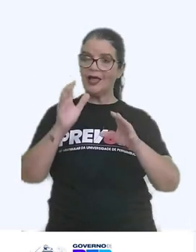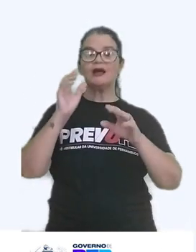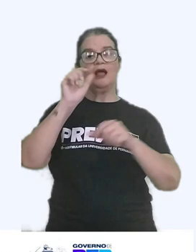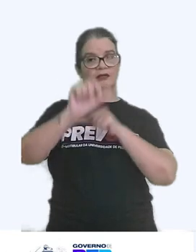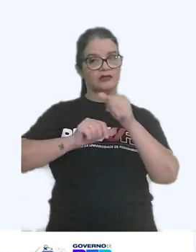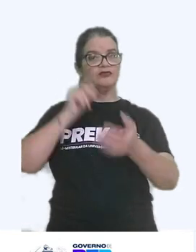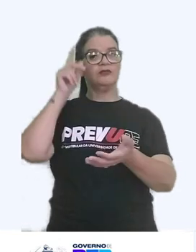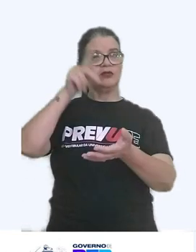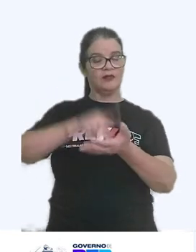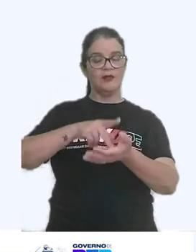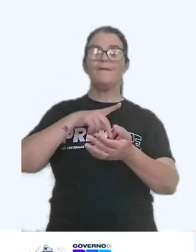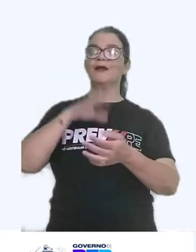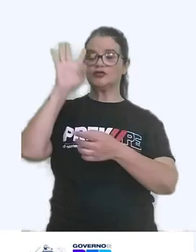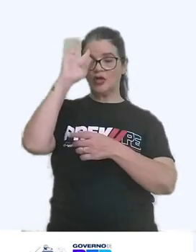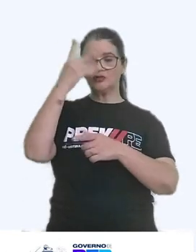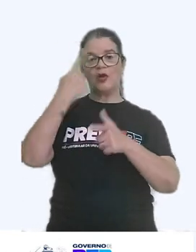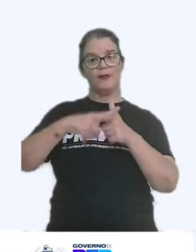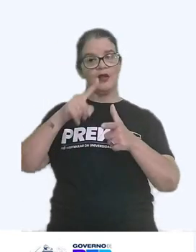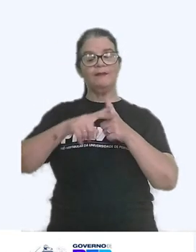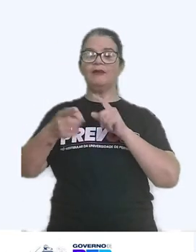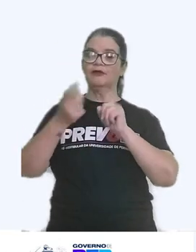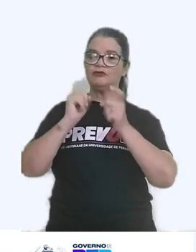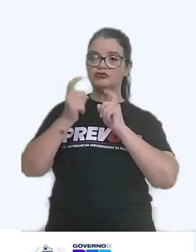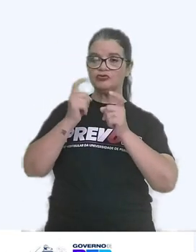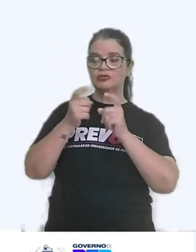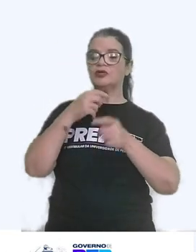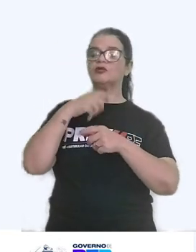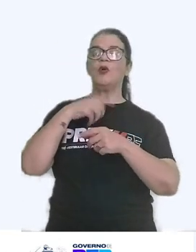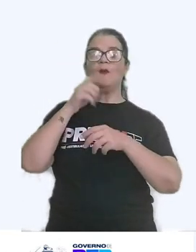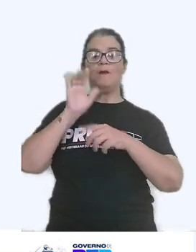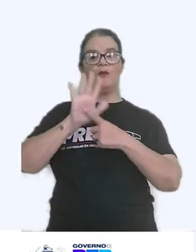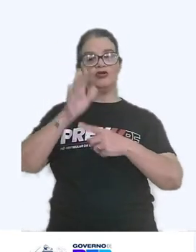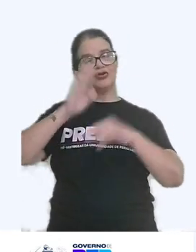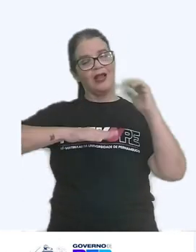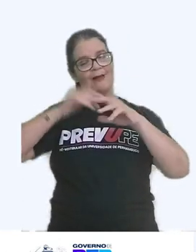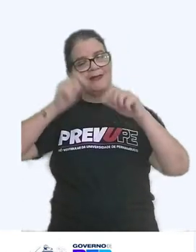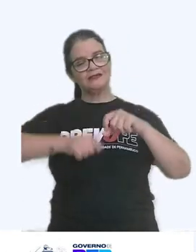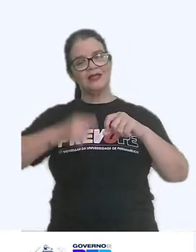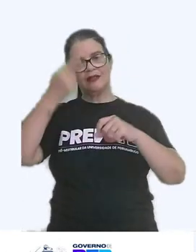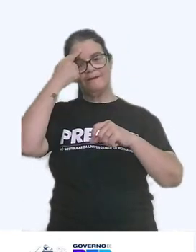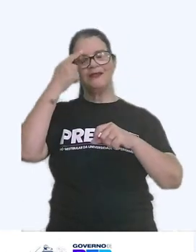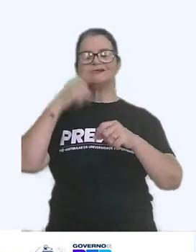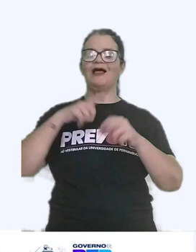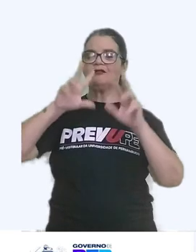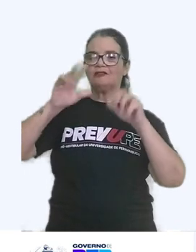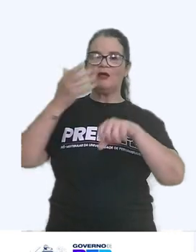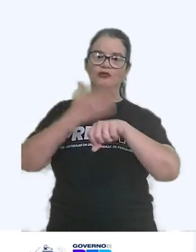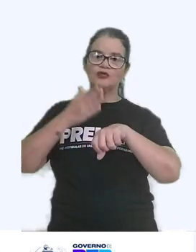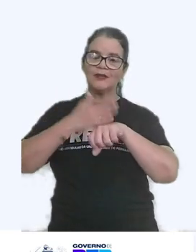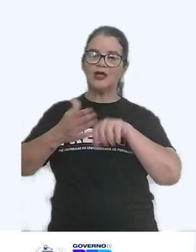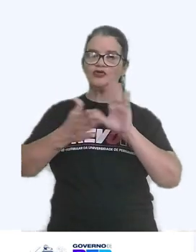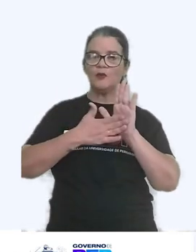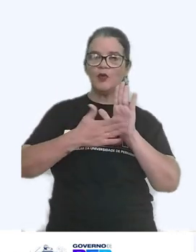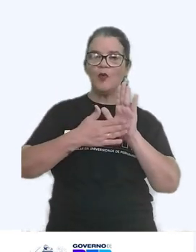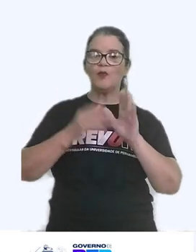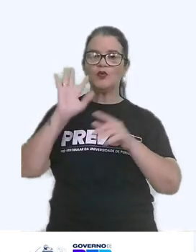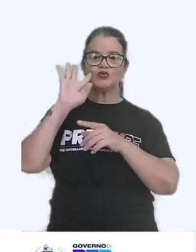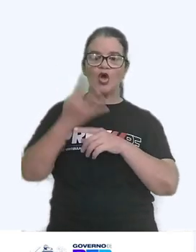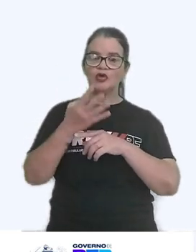solucionar o problema discutido. Isso mostra sua capacidade de pensar em termos práticos e de propor soluções